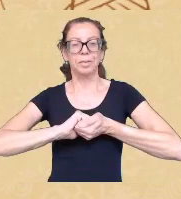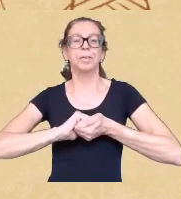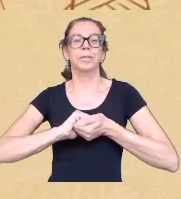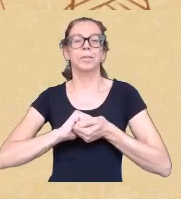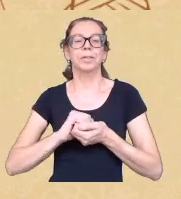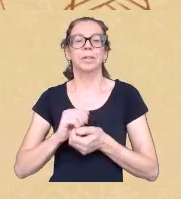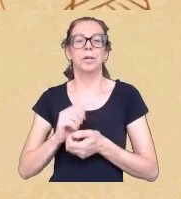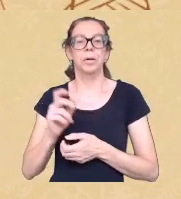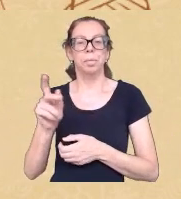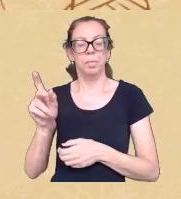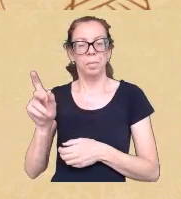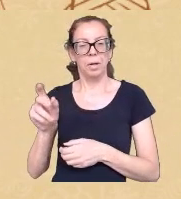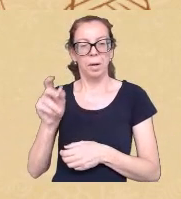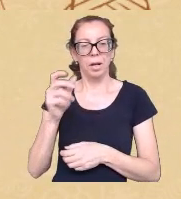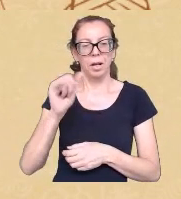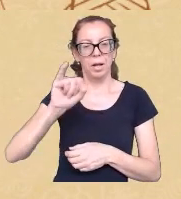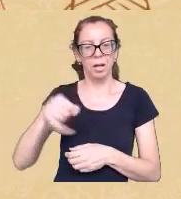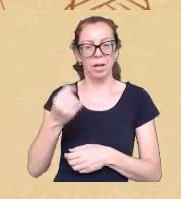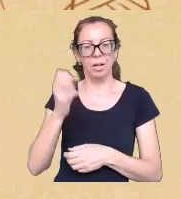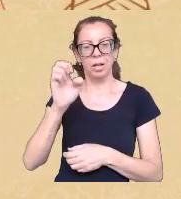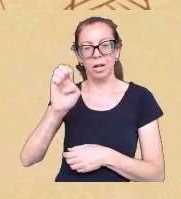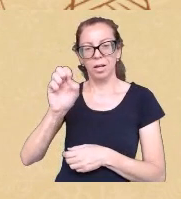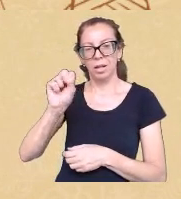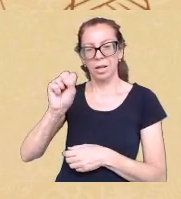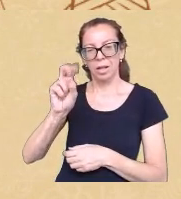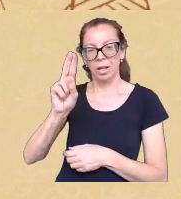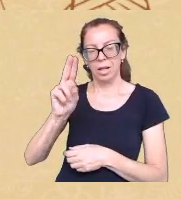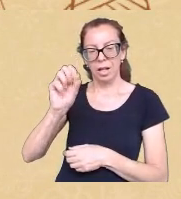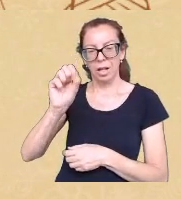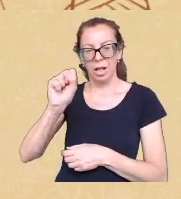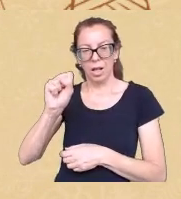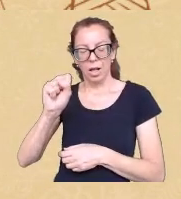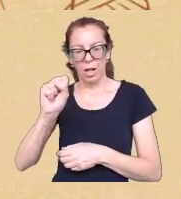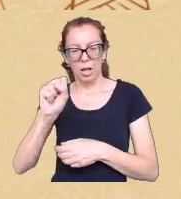que é minha conterrânea pernambucana e que